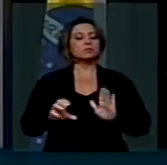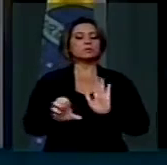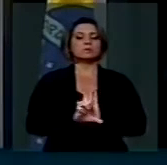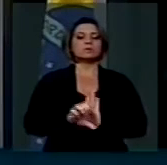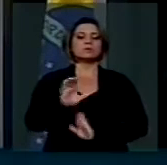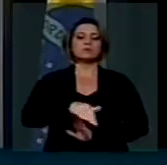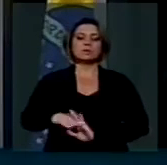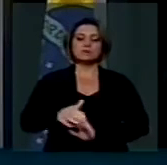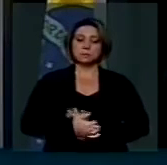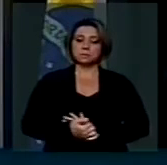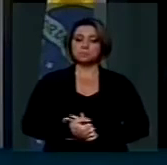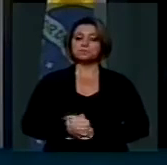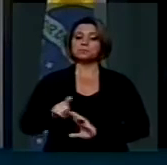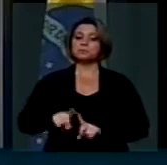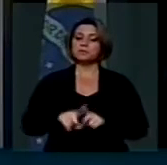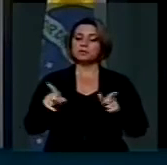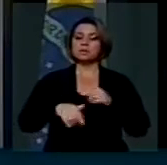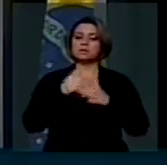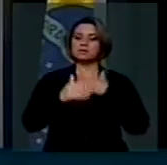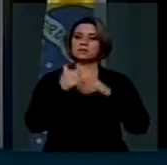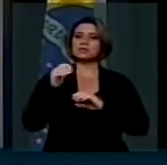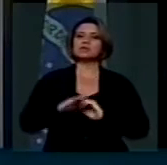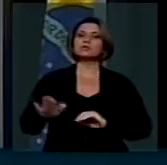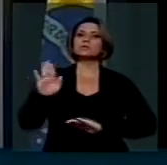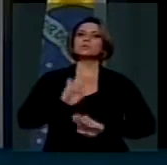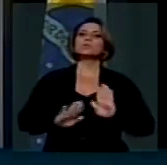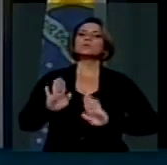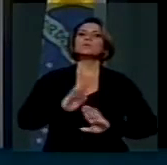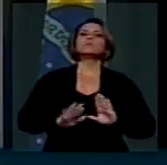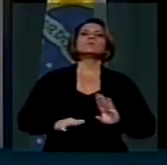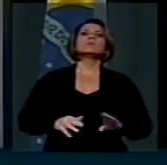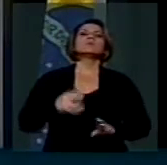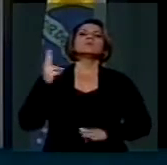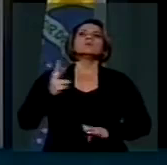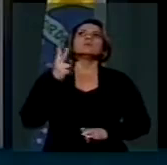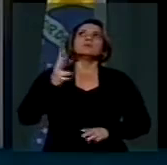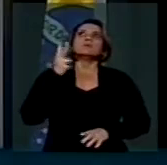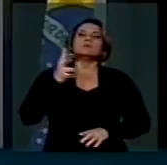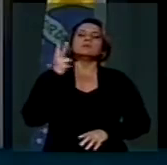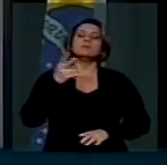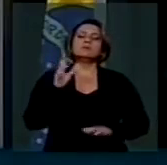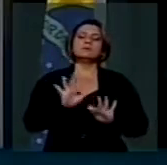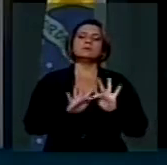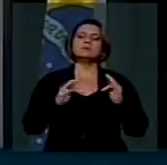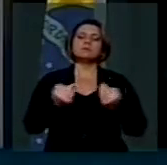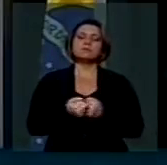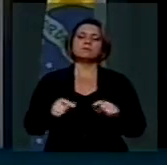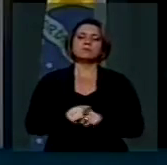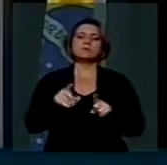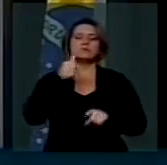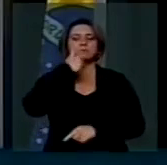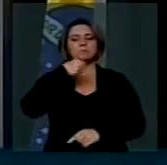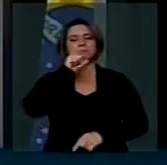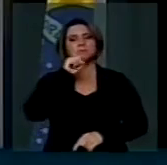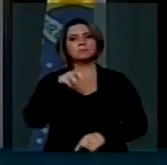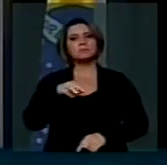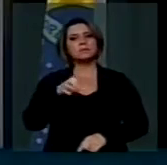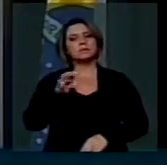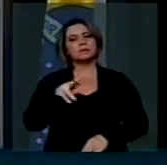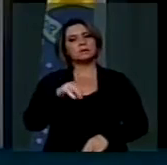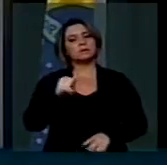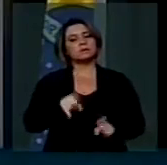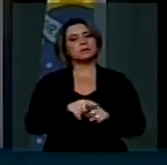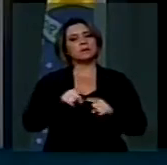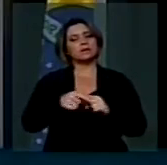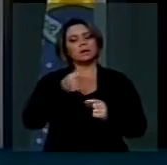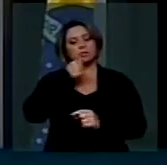Criança e do Adolescente. Mas, além disso, cuidarmos de que valores como a família, que valores como a maternidade, não podemos... Olha,